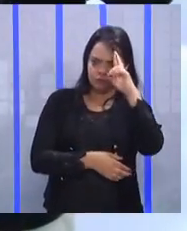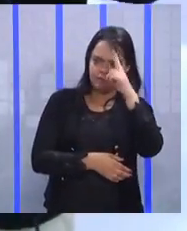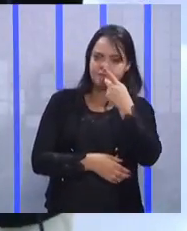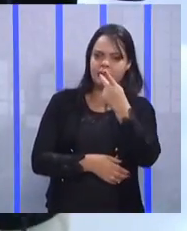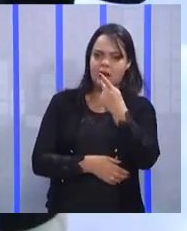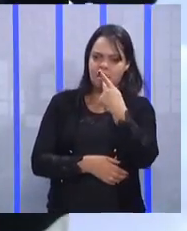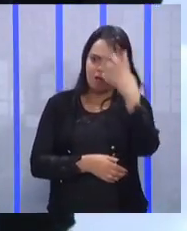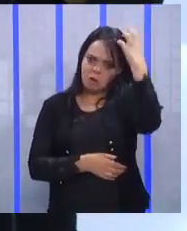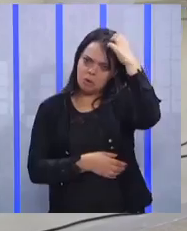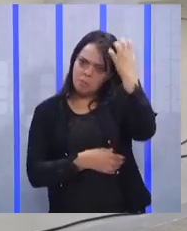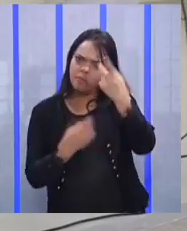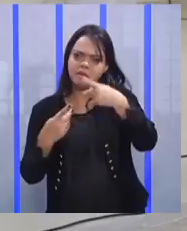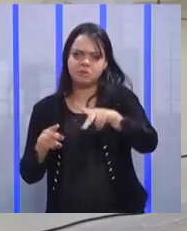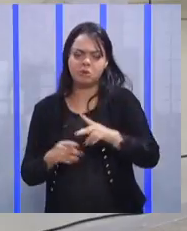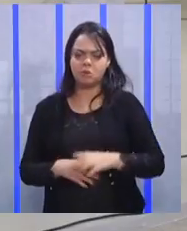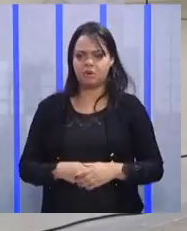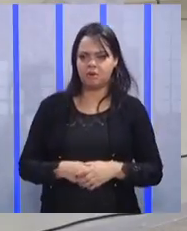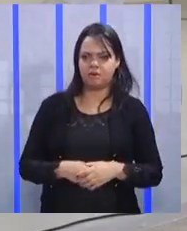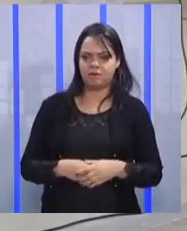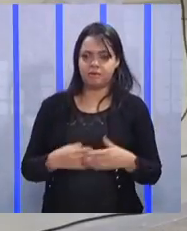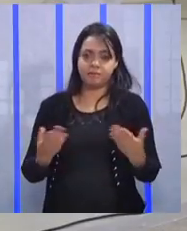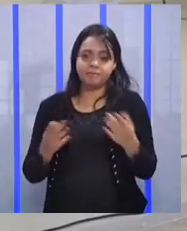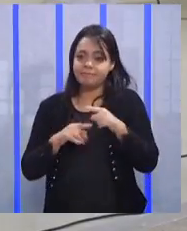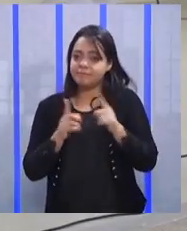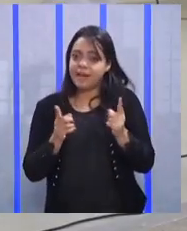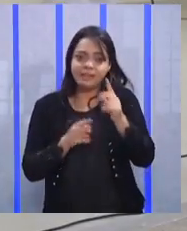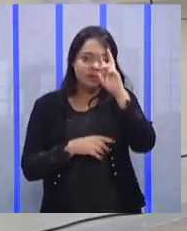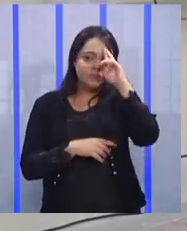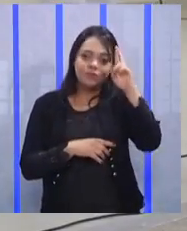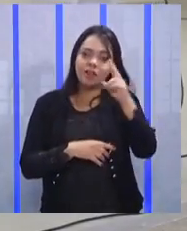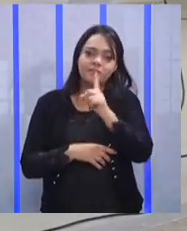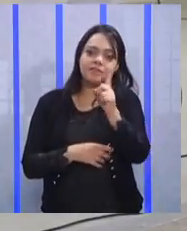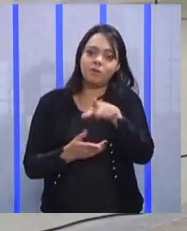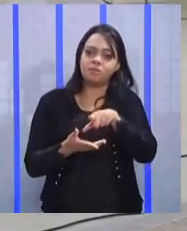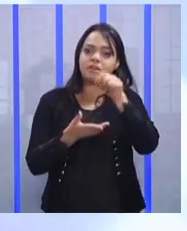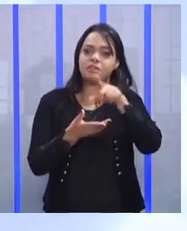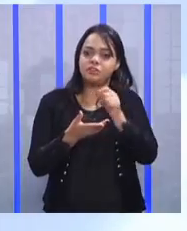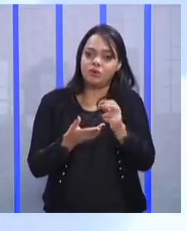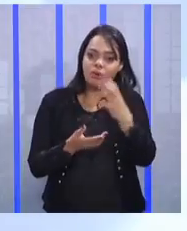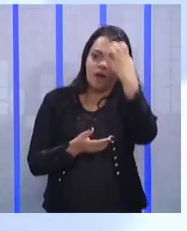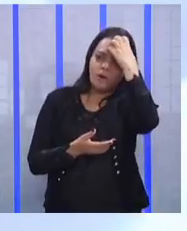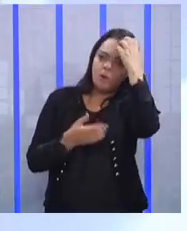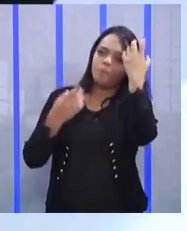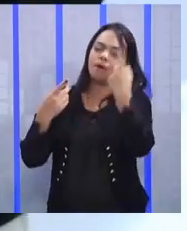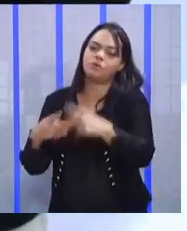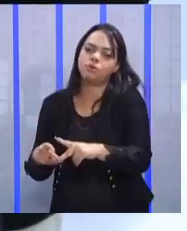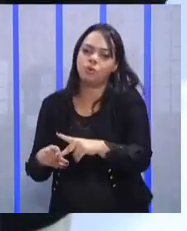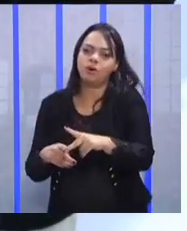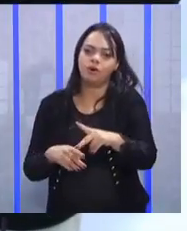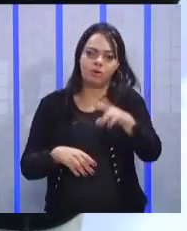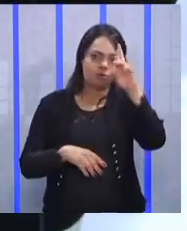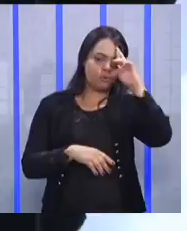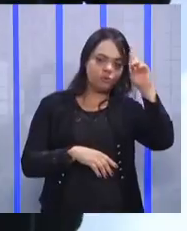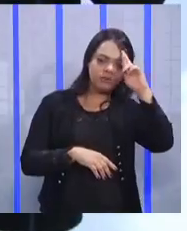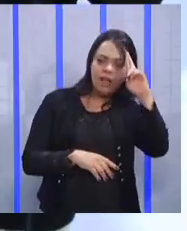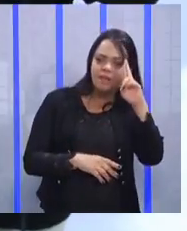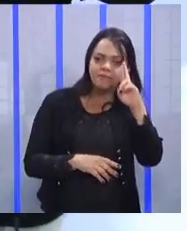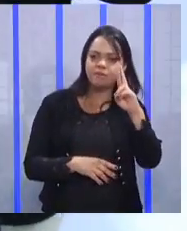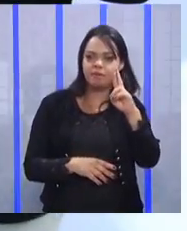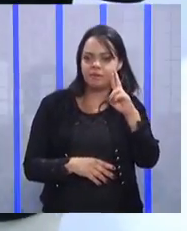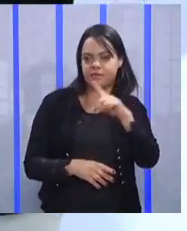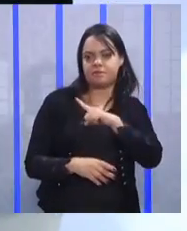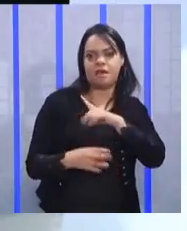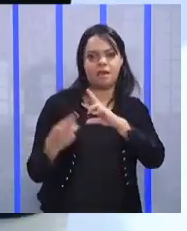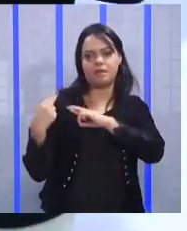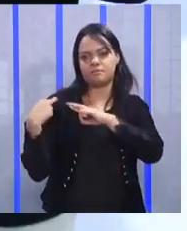Vai. O cara não decidiu. O cara não decidiu e eu que tenho que decidir. Ele é pago para isso. Ele tem essa